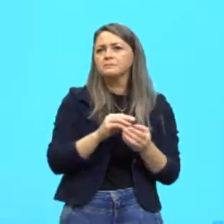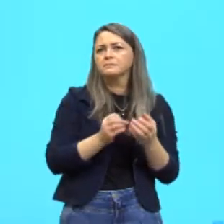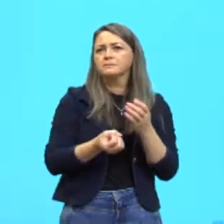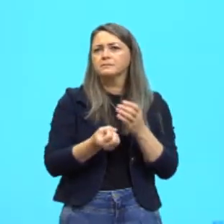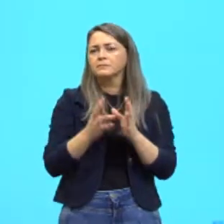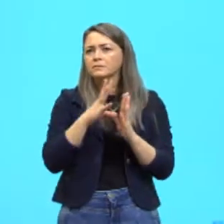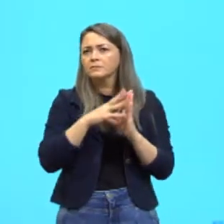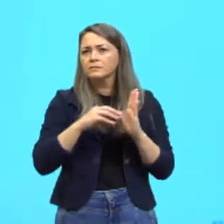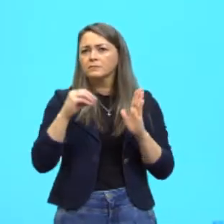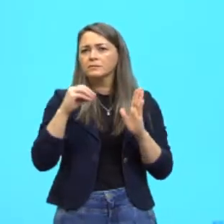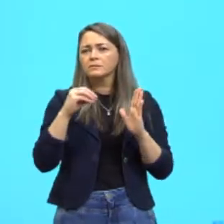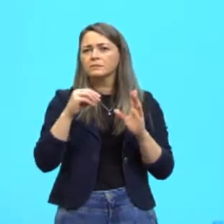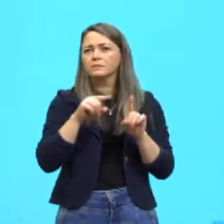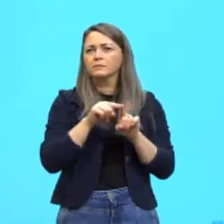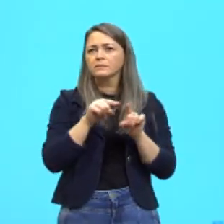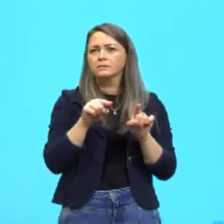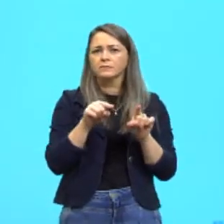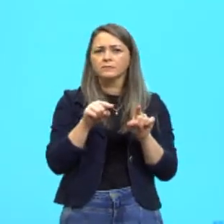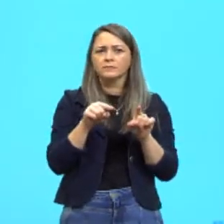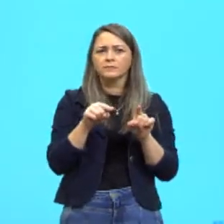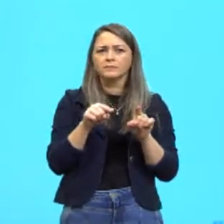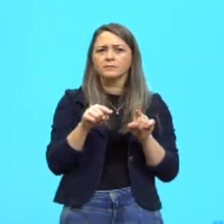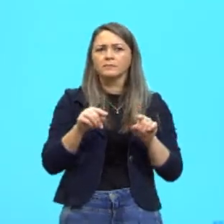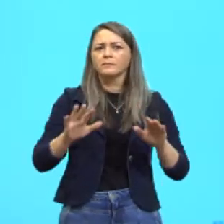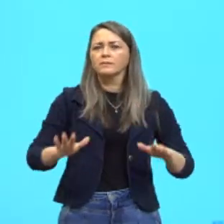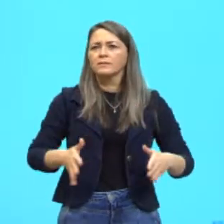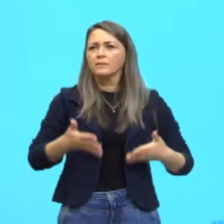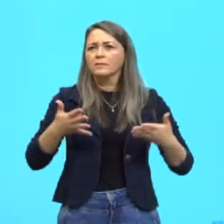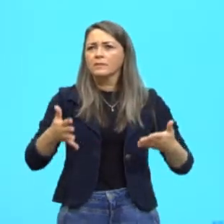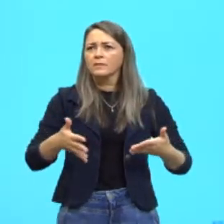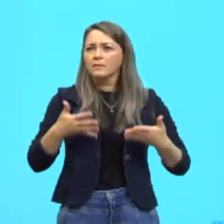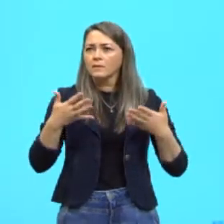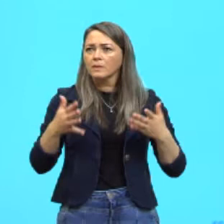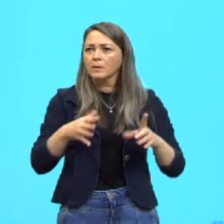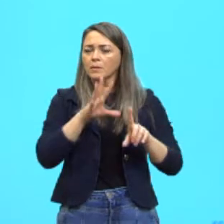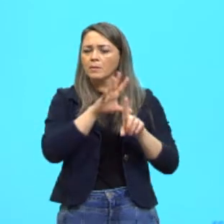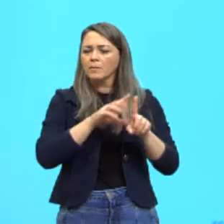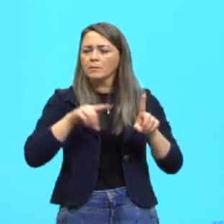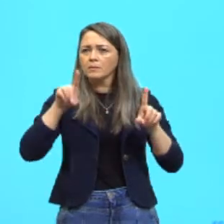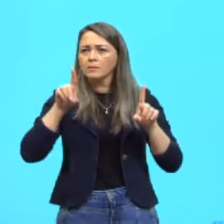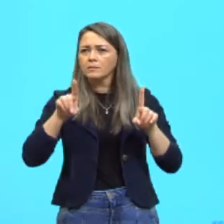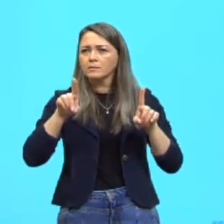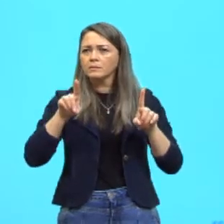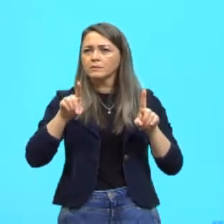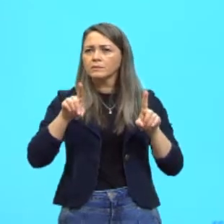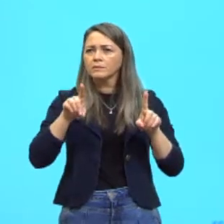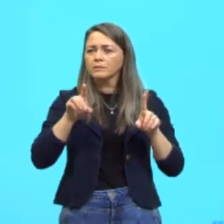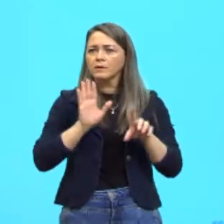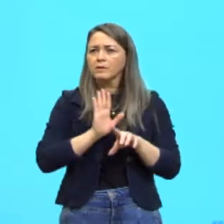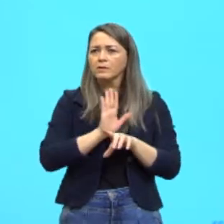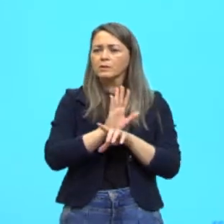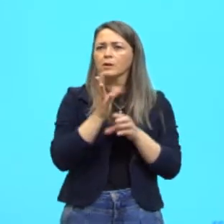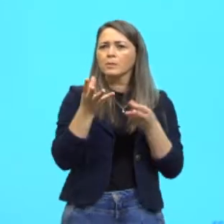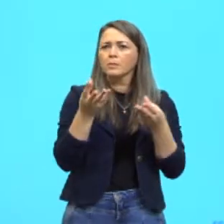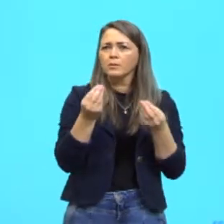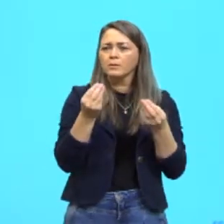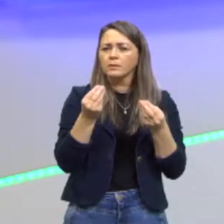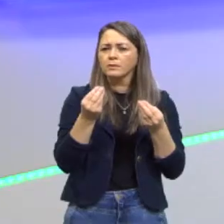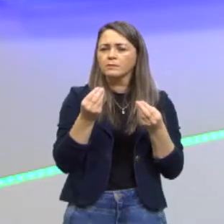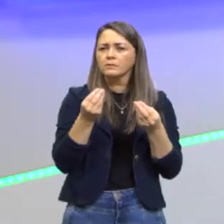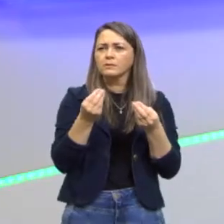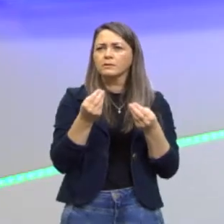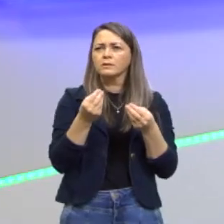Ou, então, a clonagem terapêutica, que vai estar servindo aí muito para, obviamente,